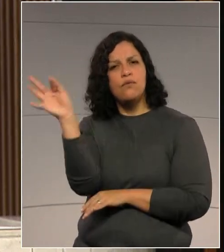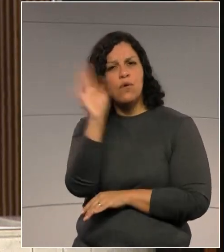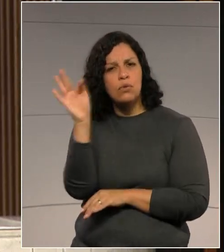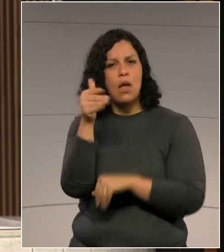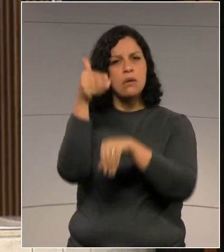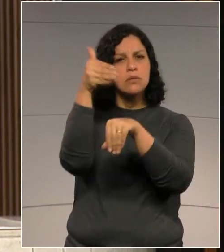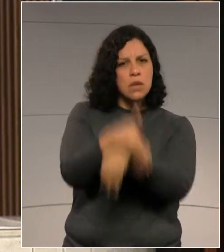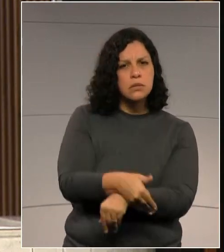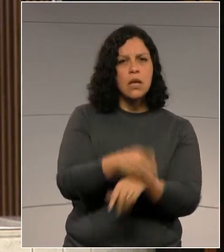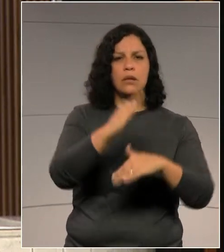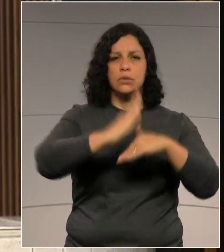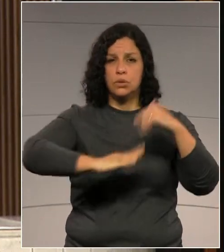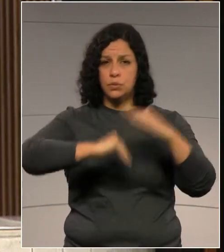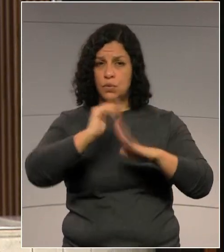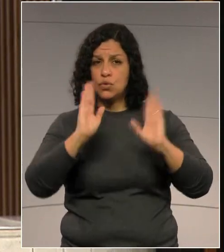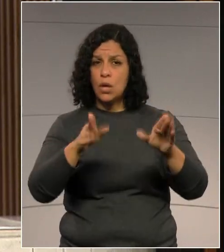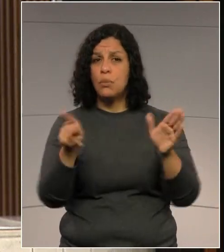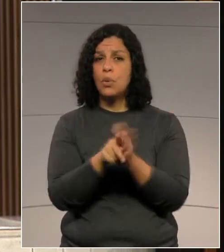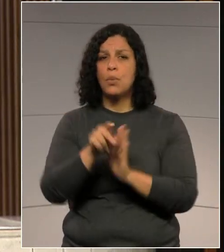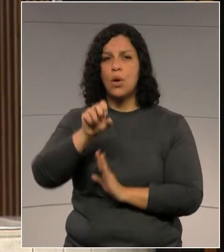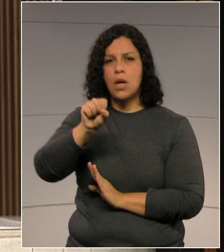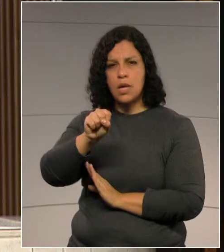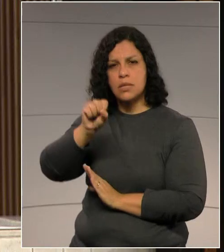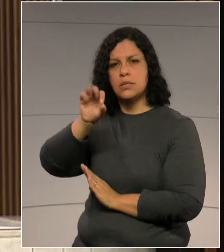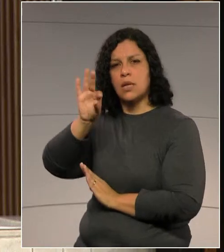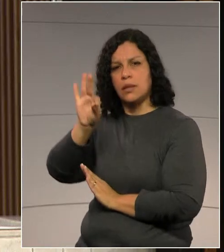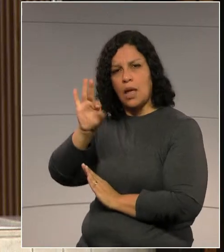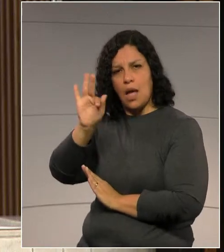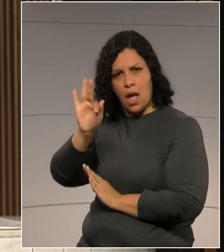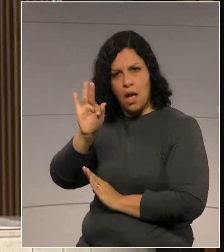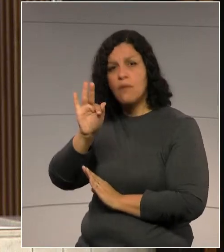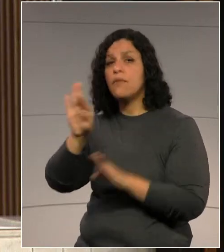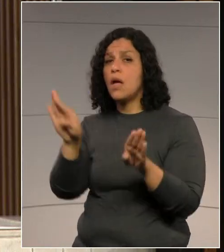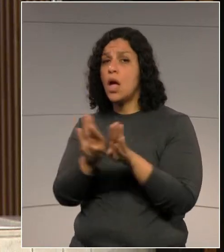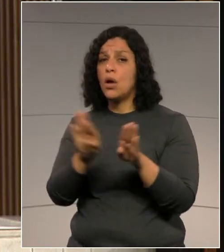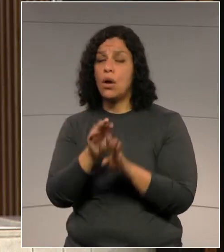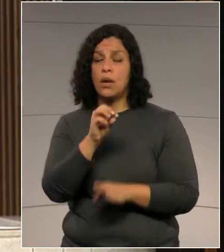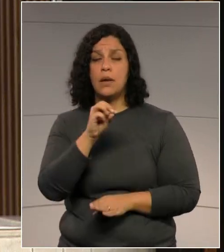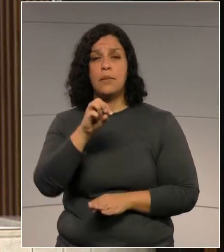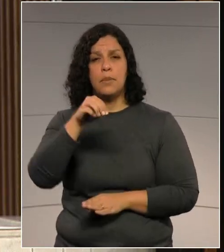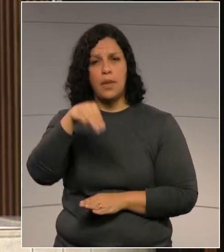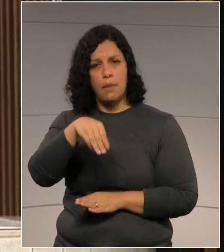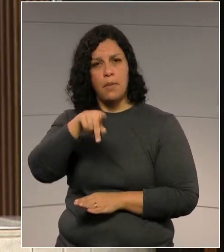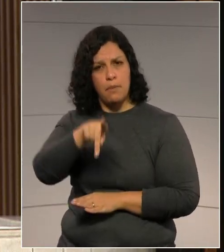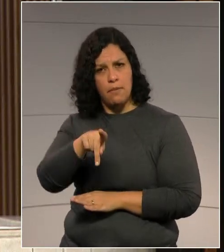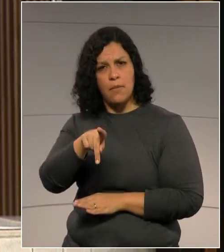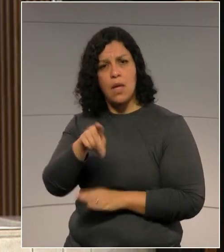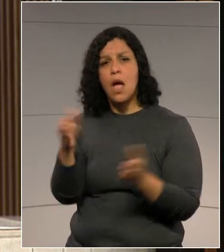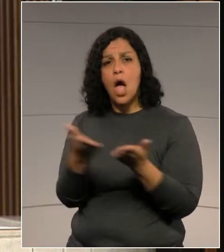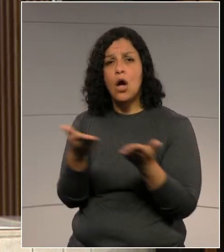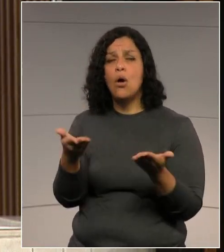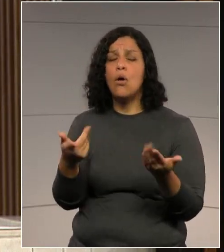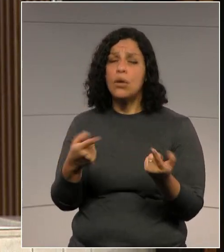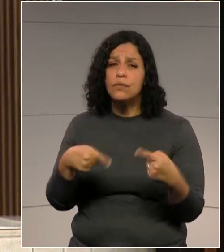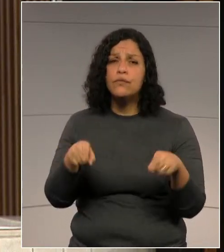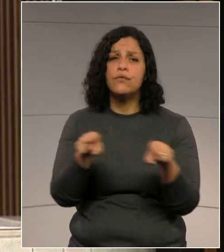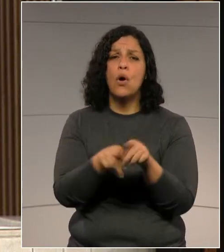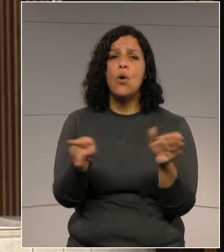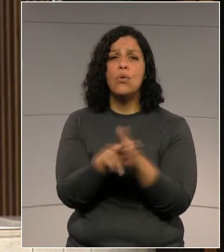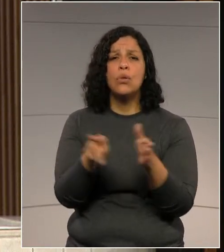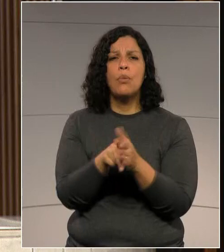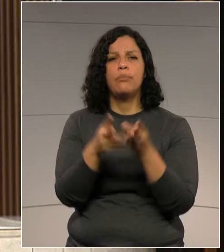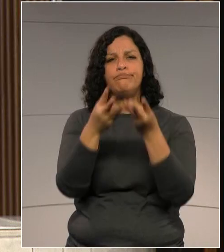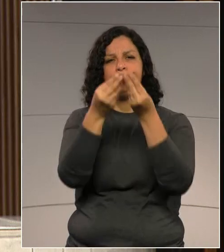de acesso à profissão pelo Supremo Tribunal Federal, a MP905 é mais um passo rumo à